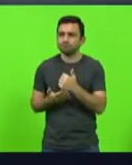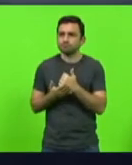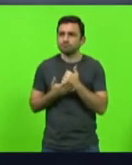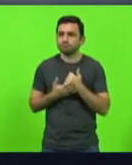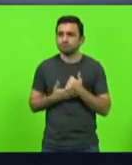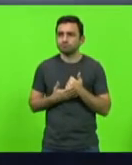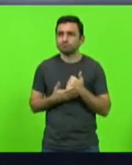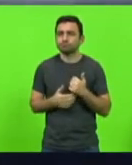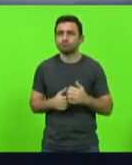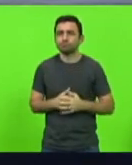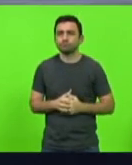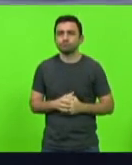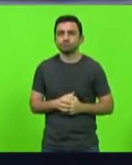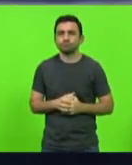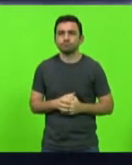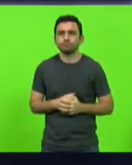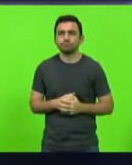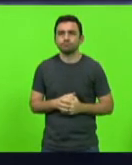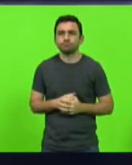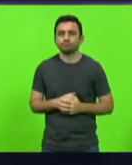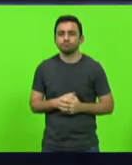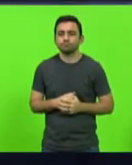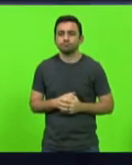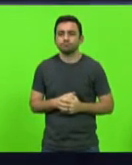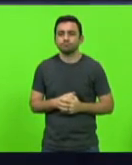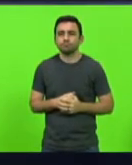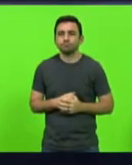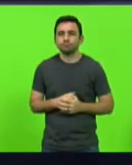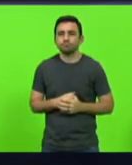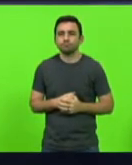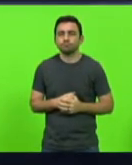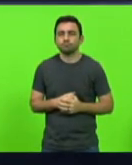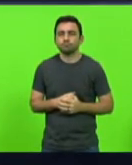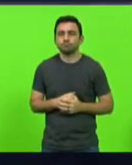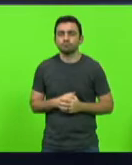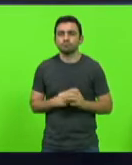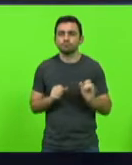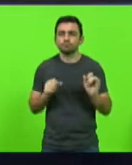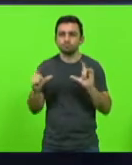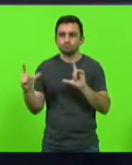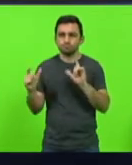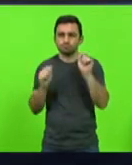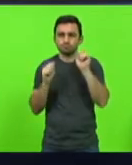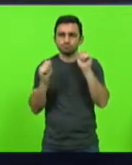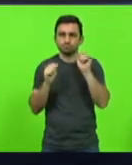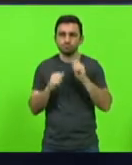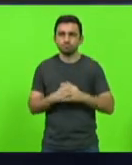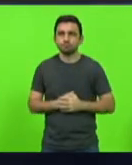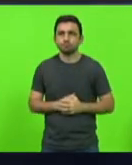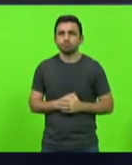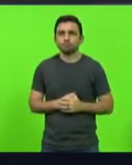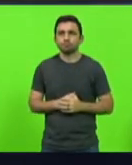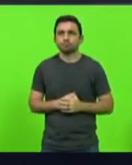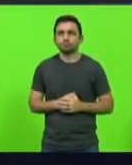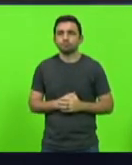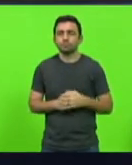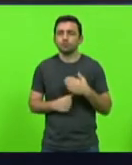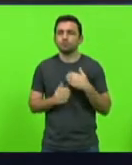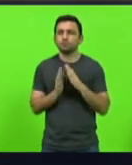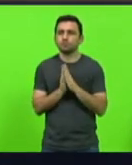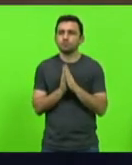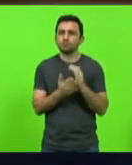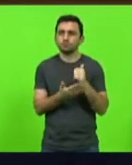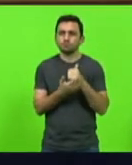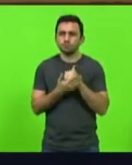painel para que os deputados possam exercer o seu direito de voto. Por favor. Peço a assessoria que abra o painel. Sr. presidente, eu peço o apoio dos nobres